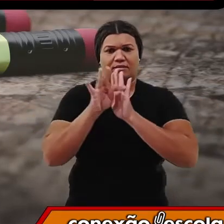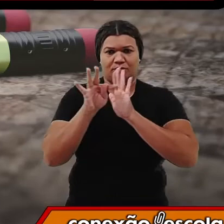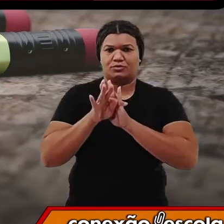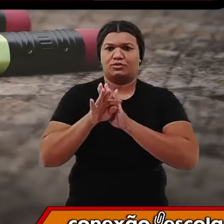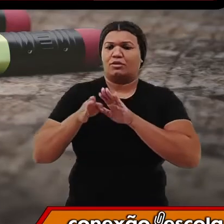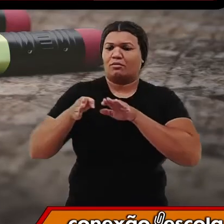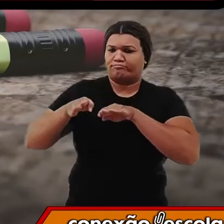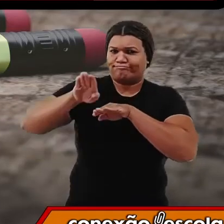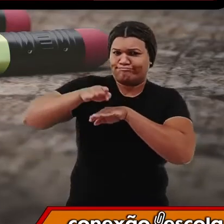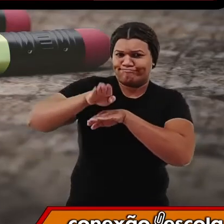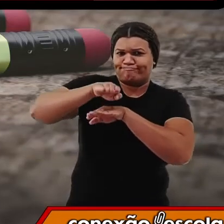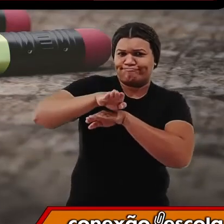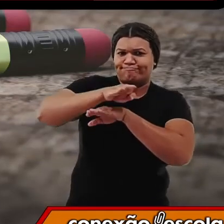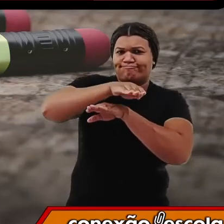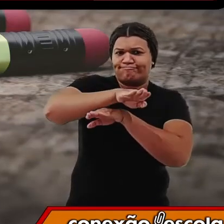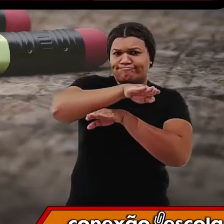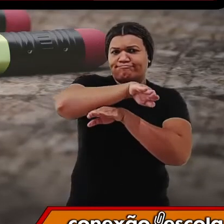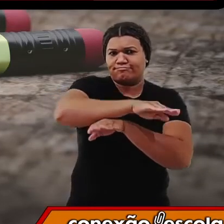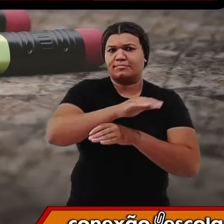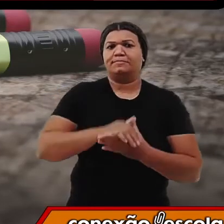artificiais.